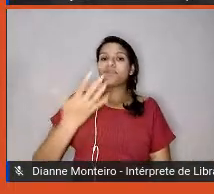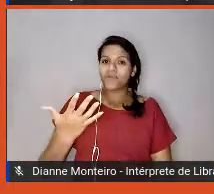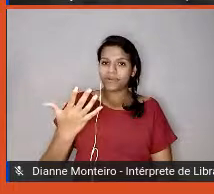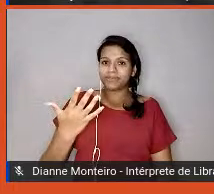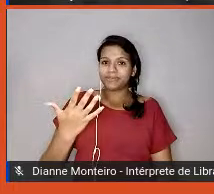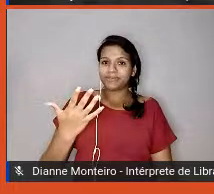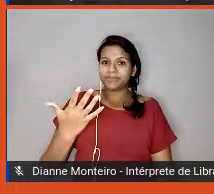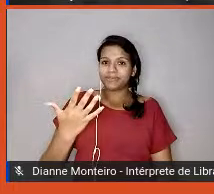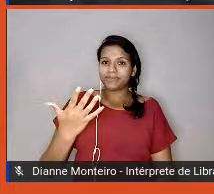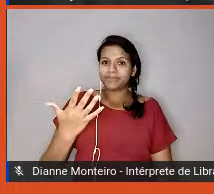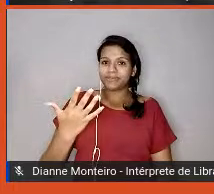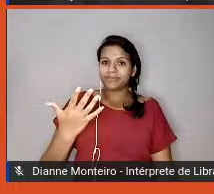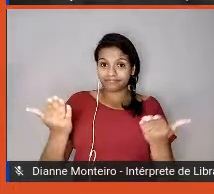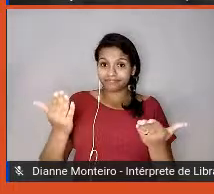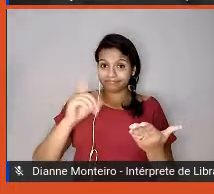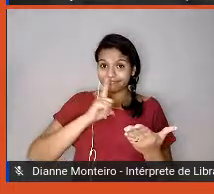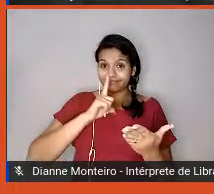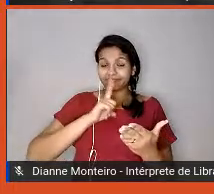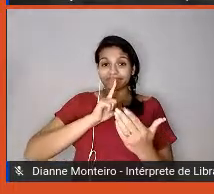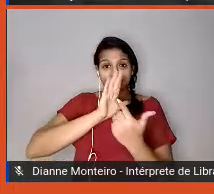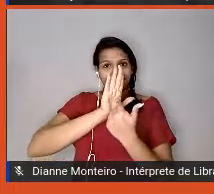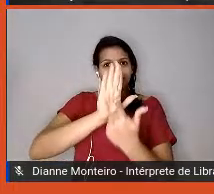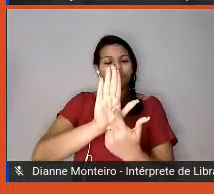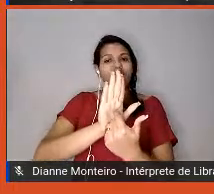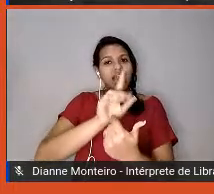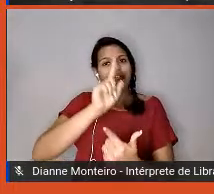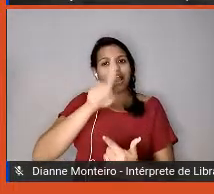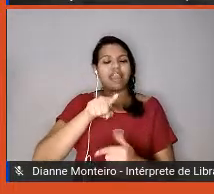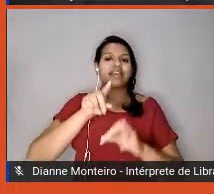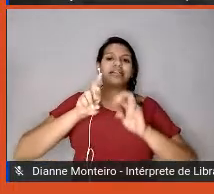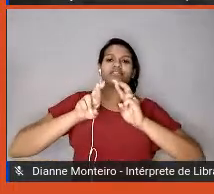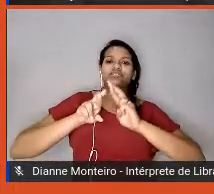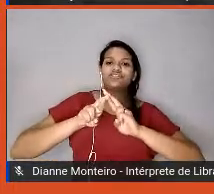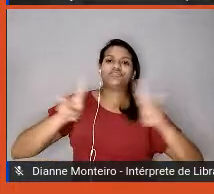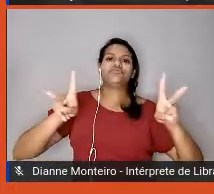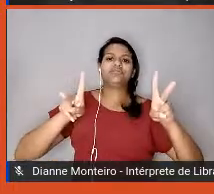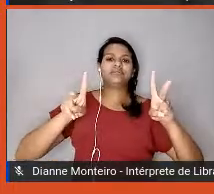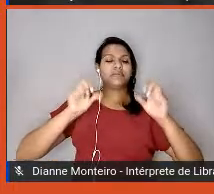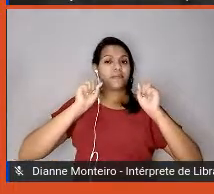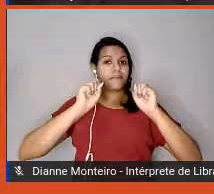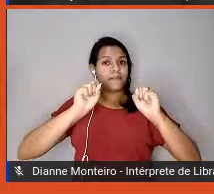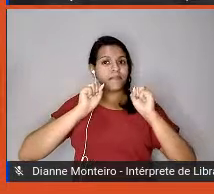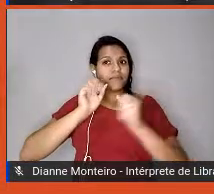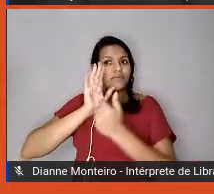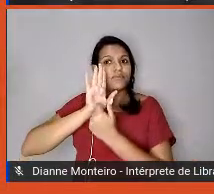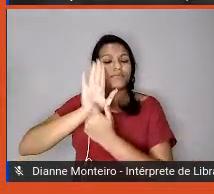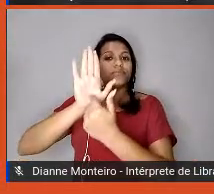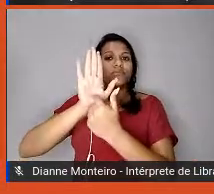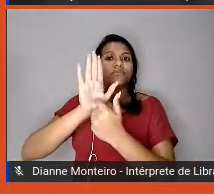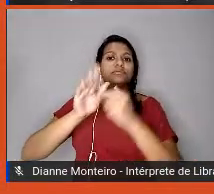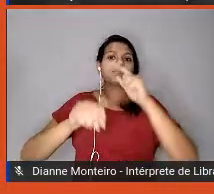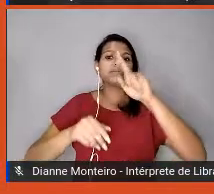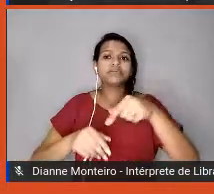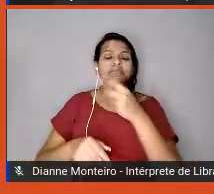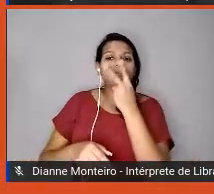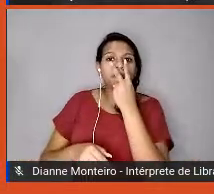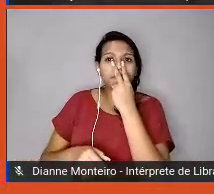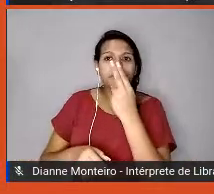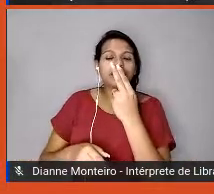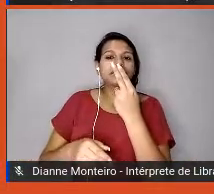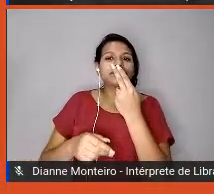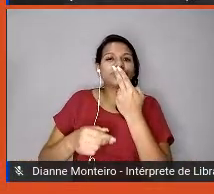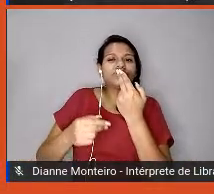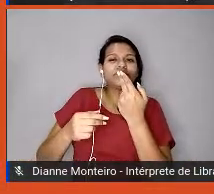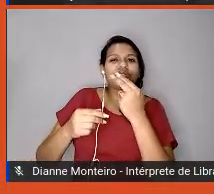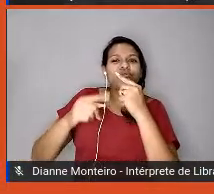então, um grande diferencial para competir no mercado, como uma empresa que retém e tem uma aquisição